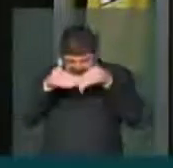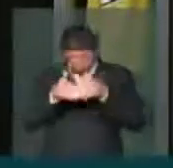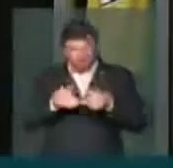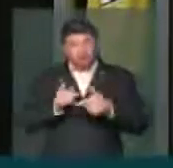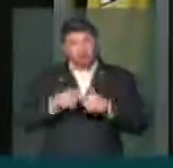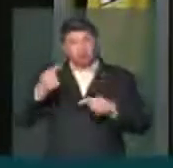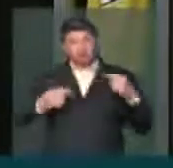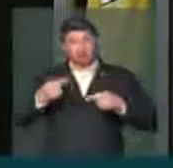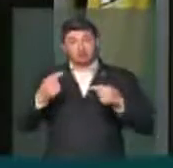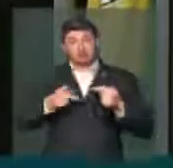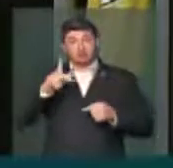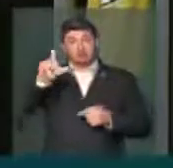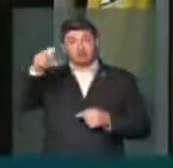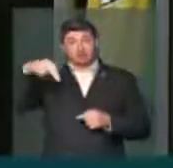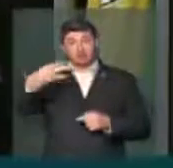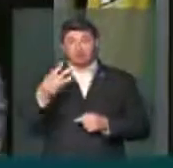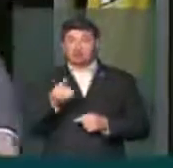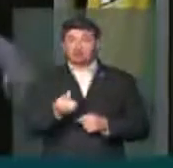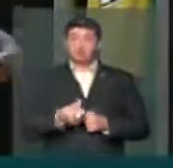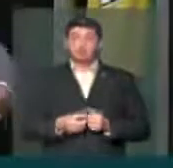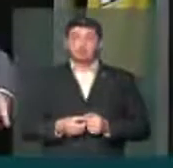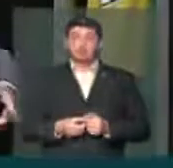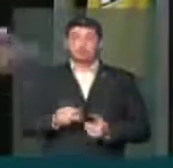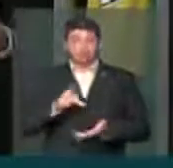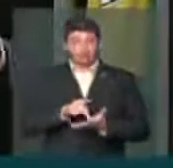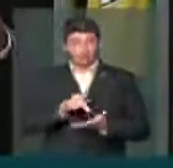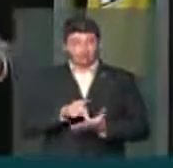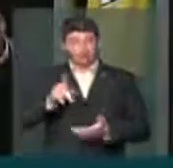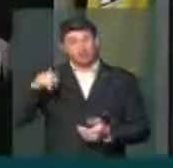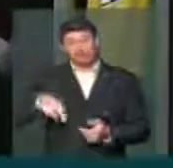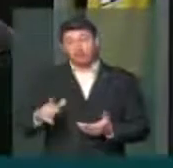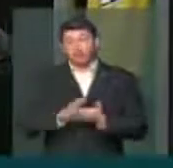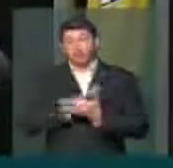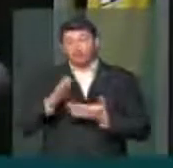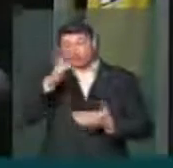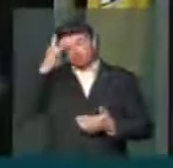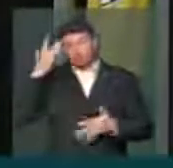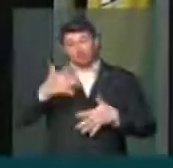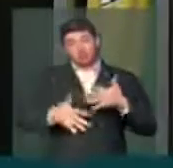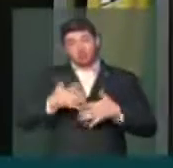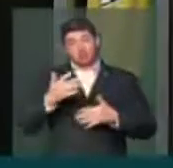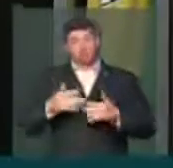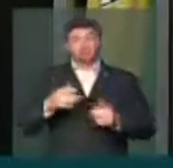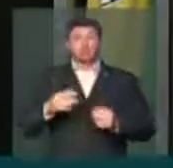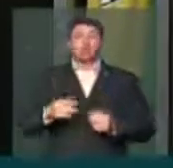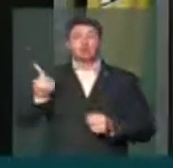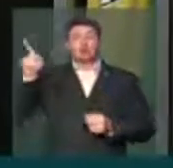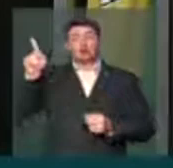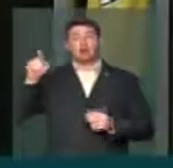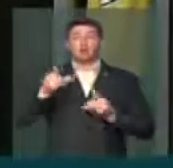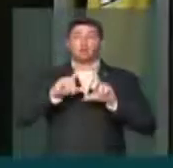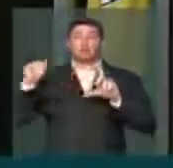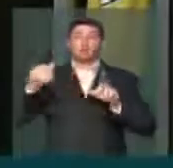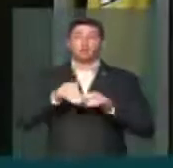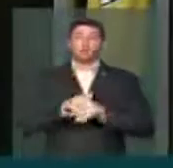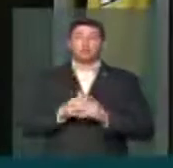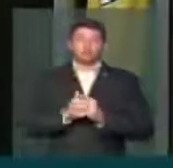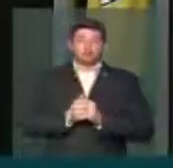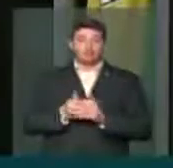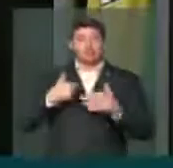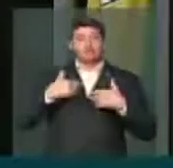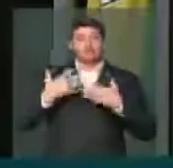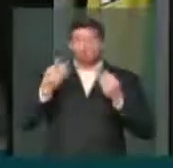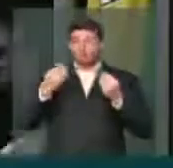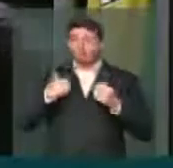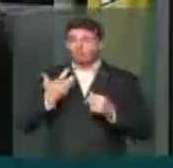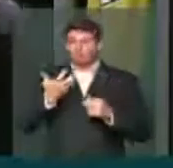discute esse PLN 36, que é, de fato, o que alguns estão comprometidos com o Planalto em votar. Eu gostaria